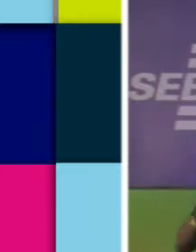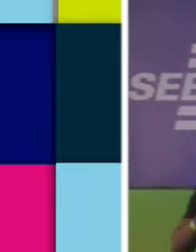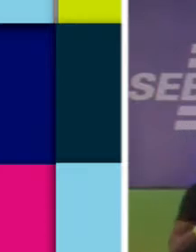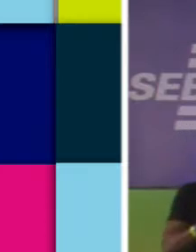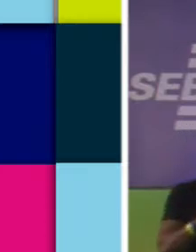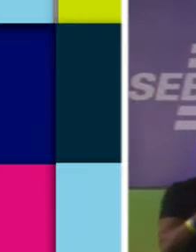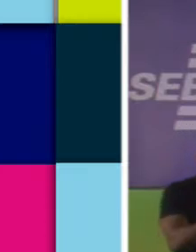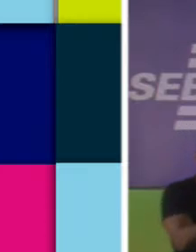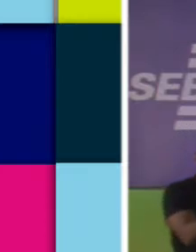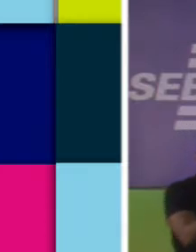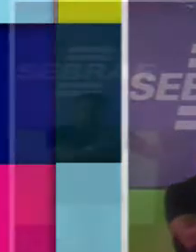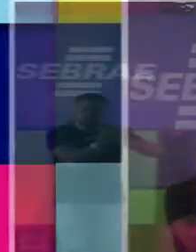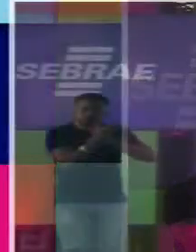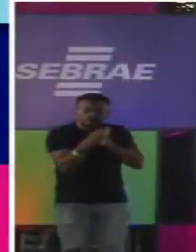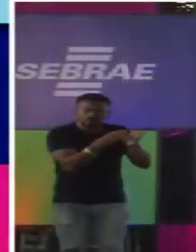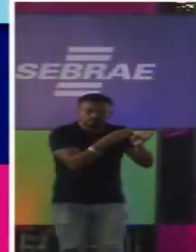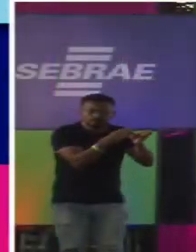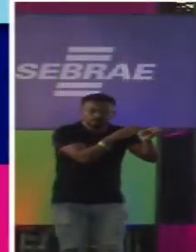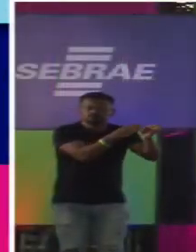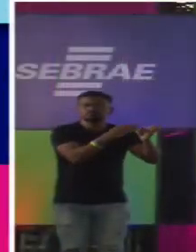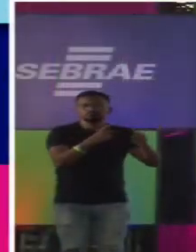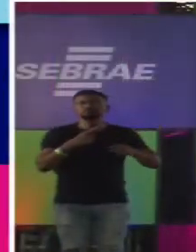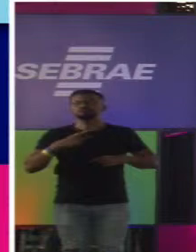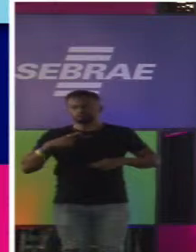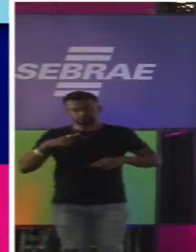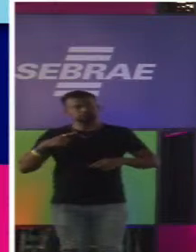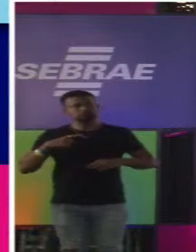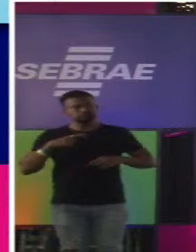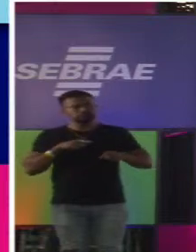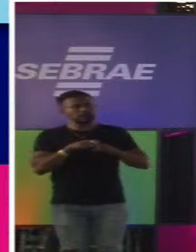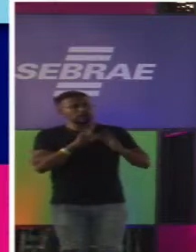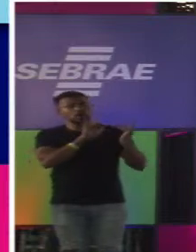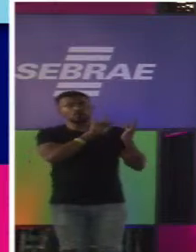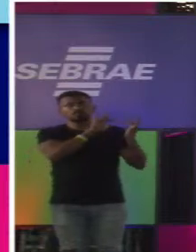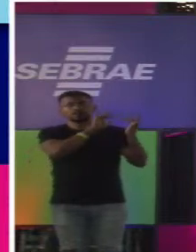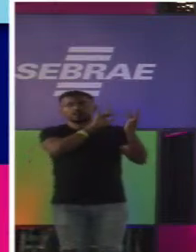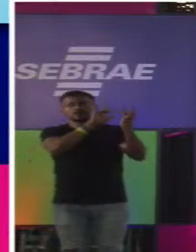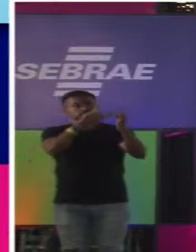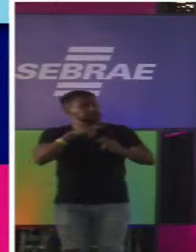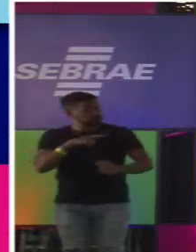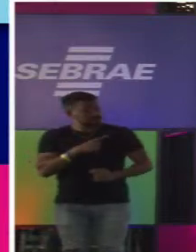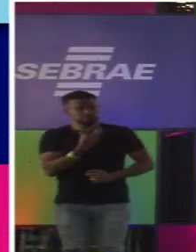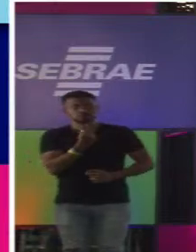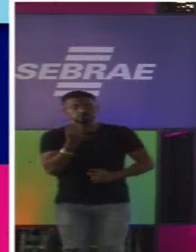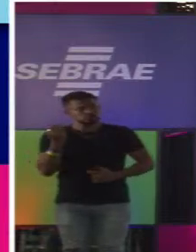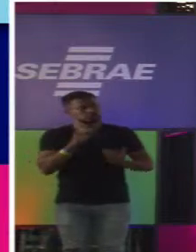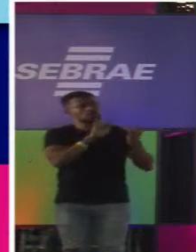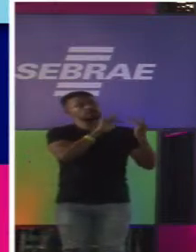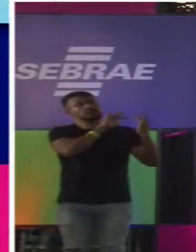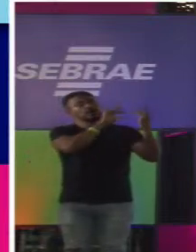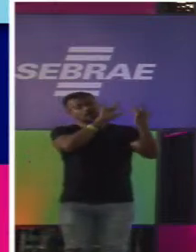Tinha. Tinha caminho para seguir. E conexão? Tinha conexão para caramba.